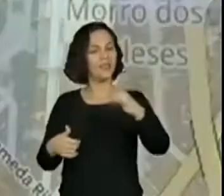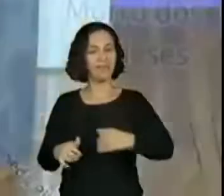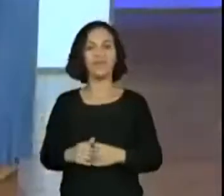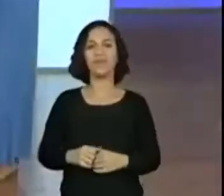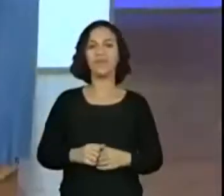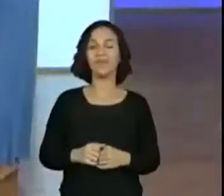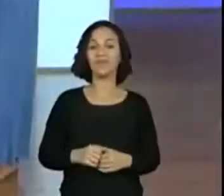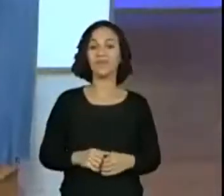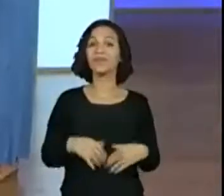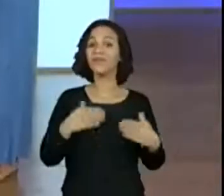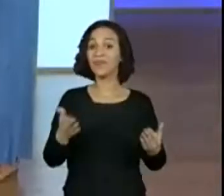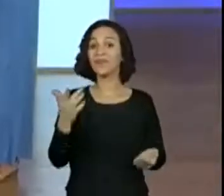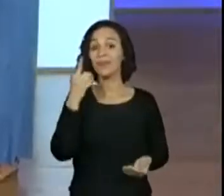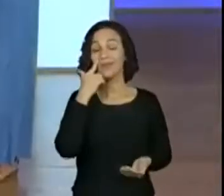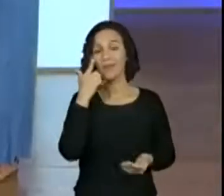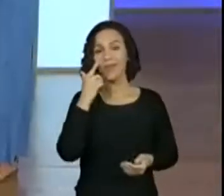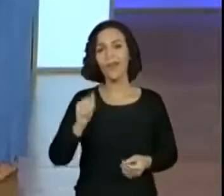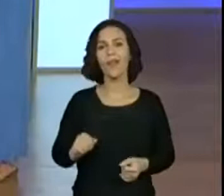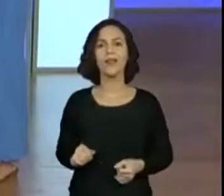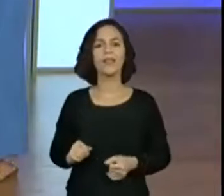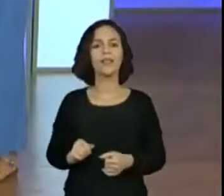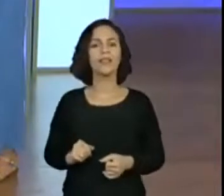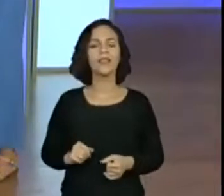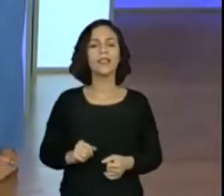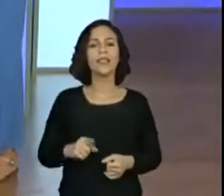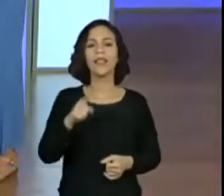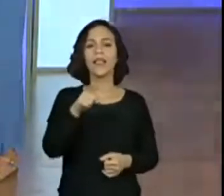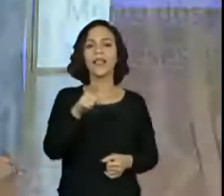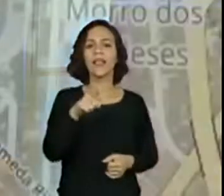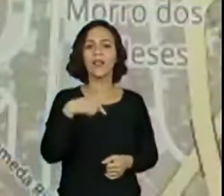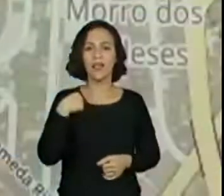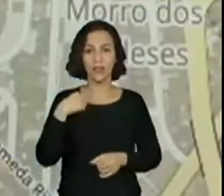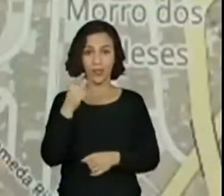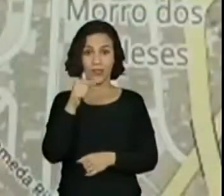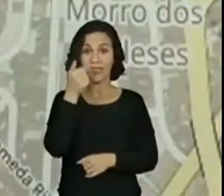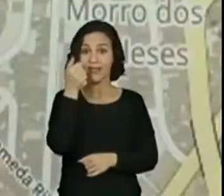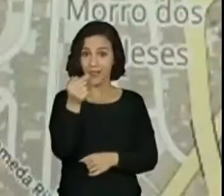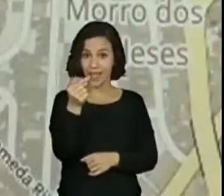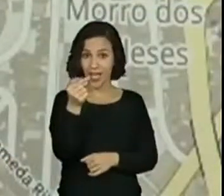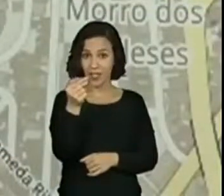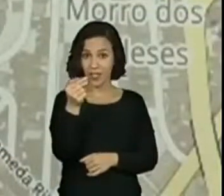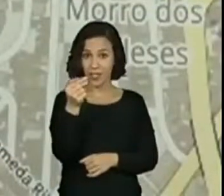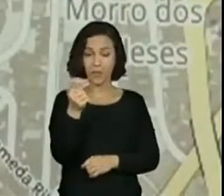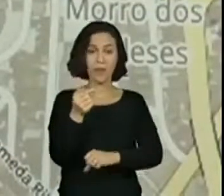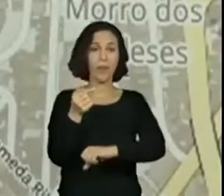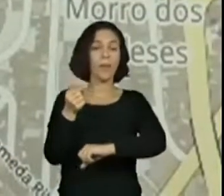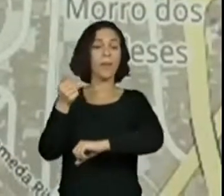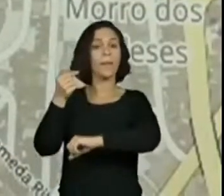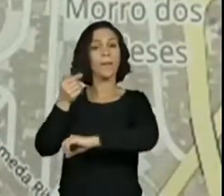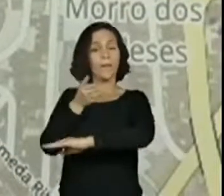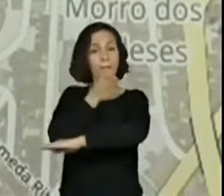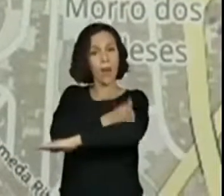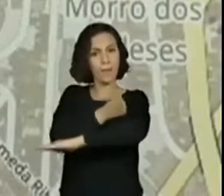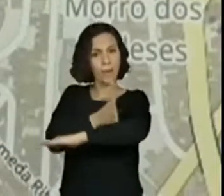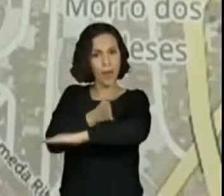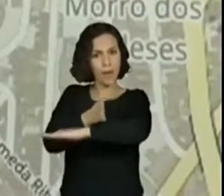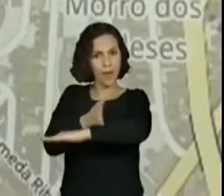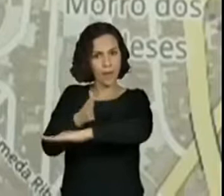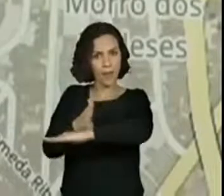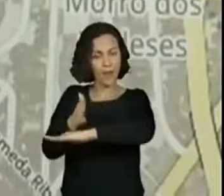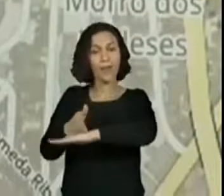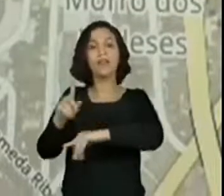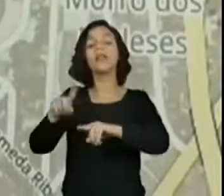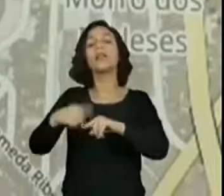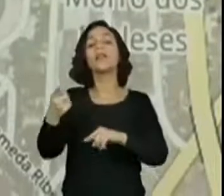Aí ela vai descer a Avenida Paulista por sete quarteirões em direção ao Trianon Masp. E virar à